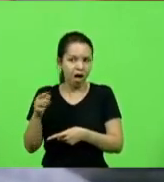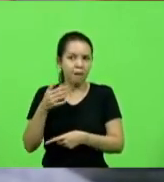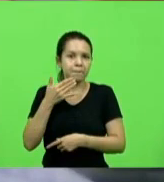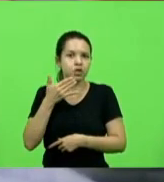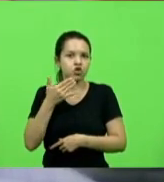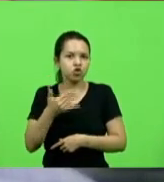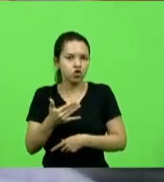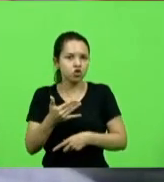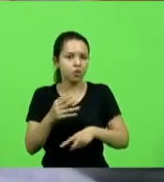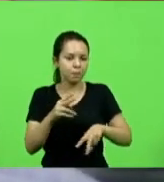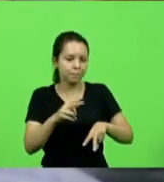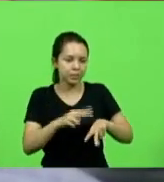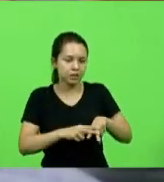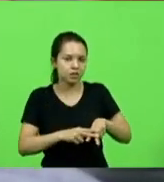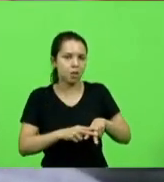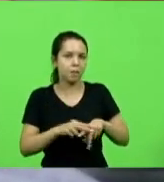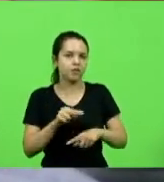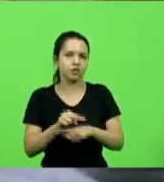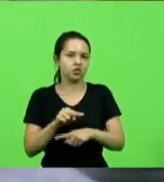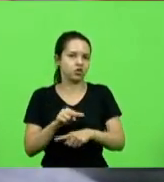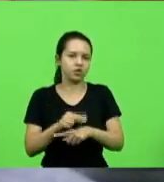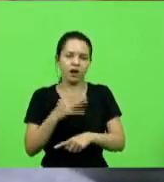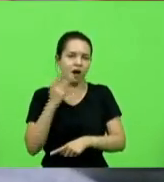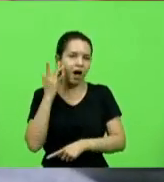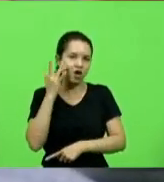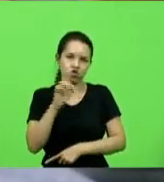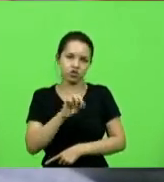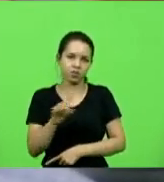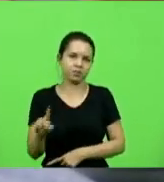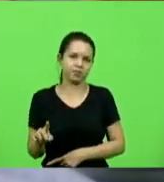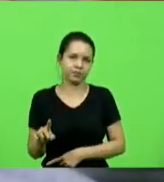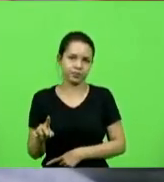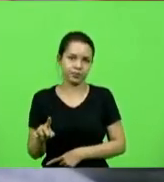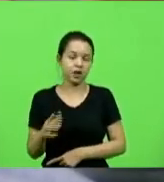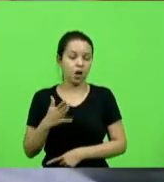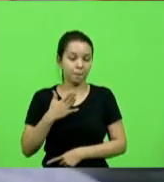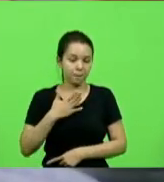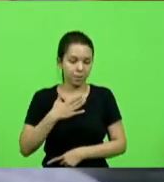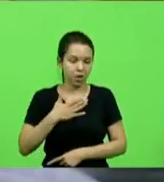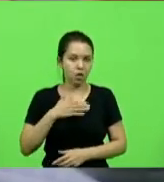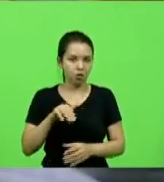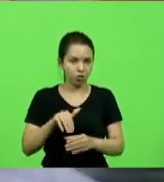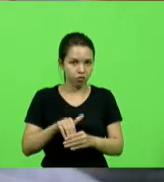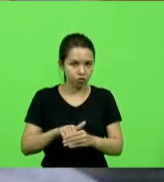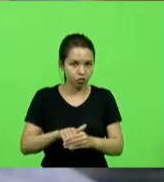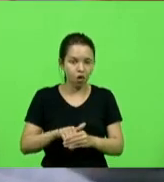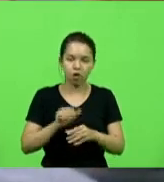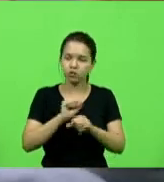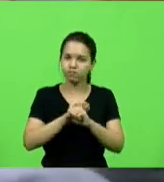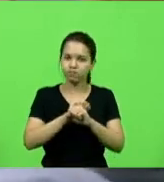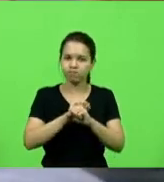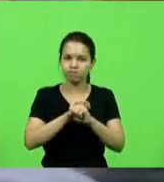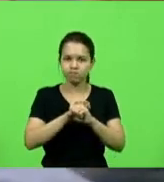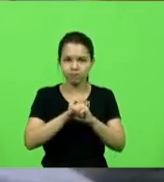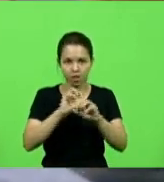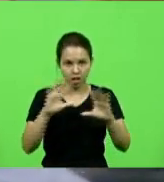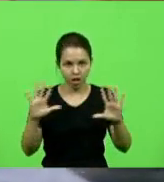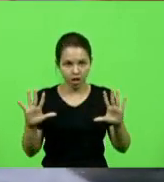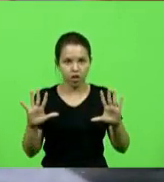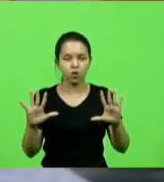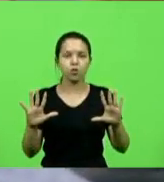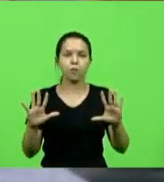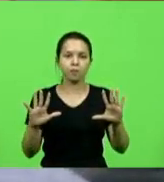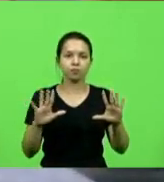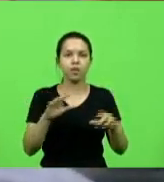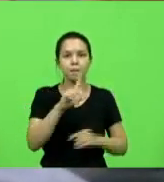preventiva. Por isso, o meu voto é muito claro. O meu voto é para que se revogue esse